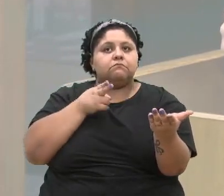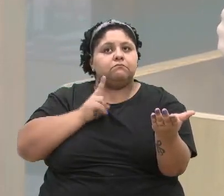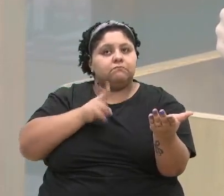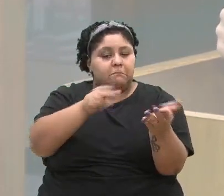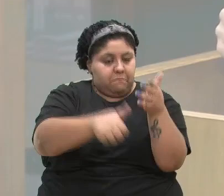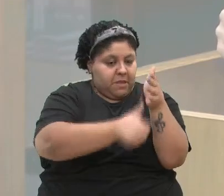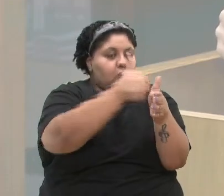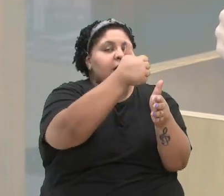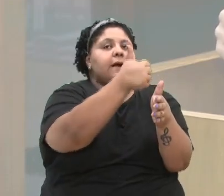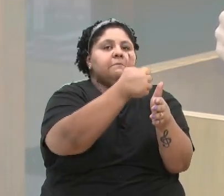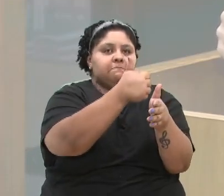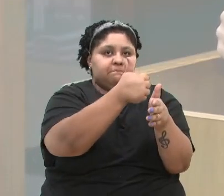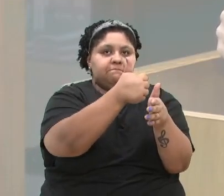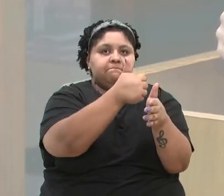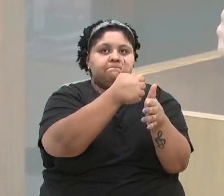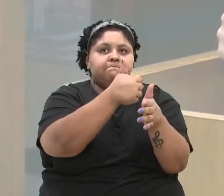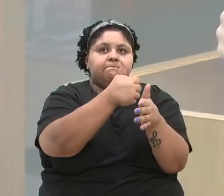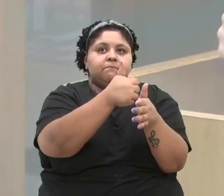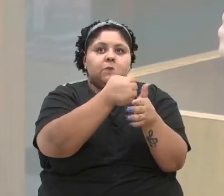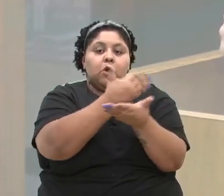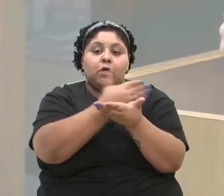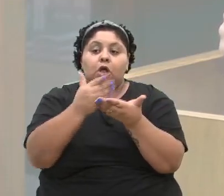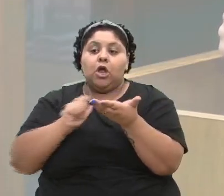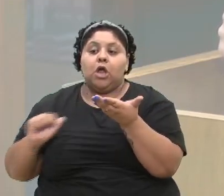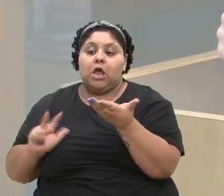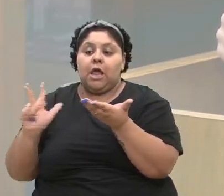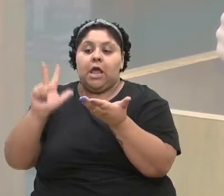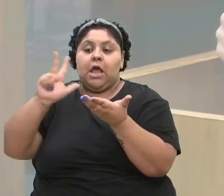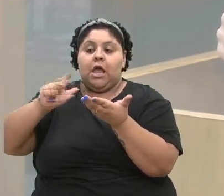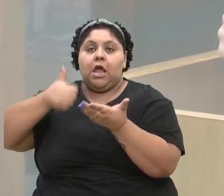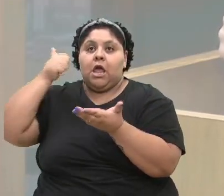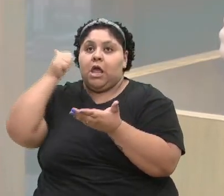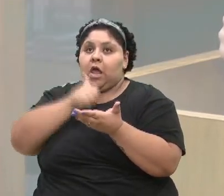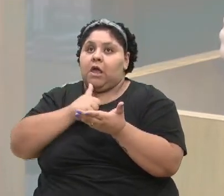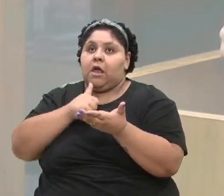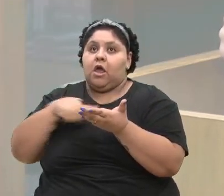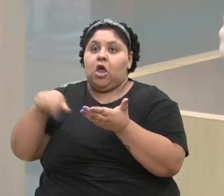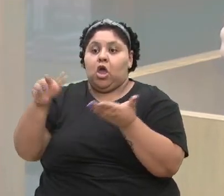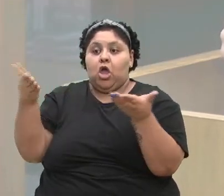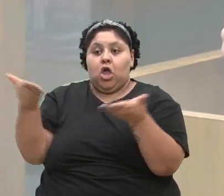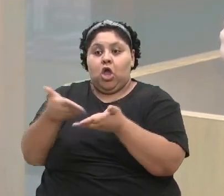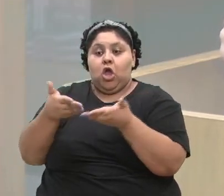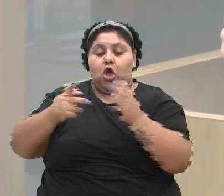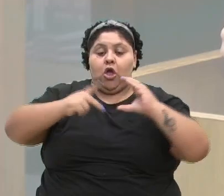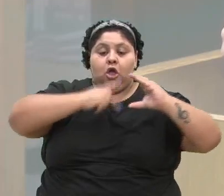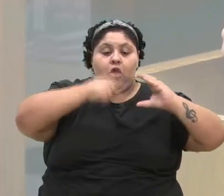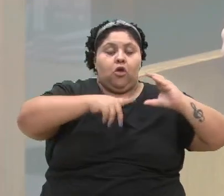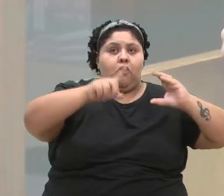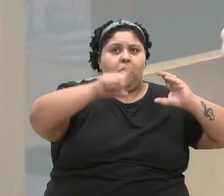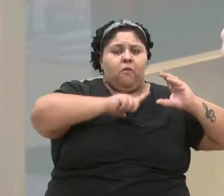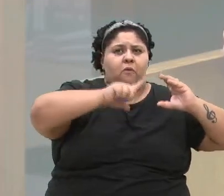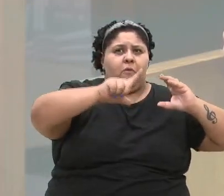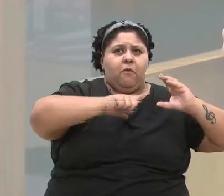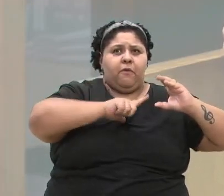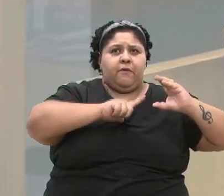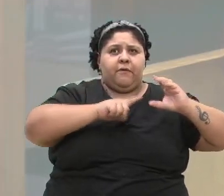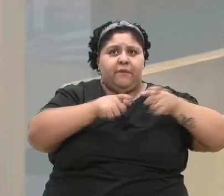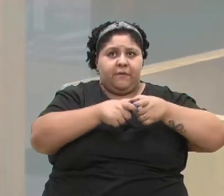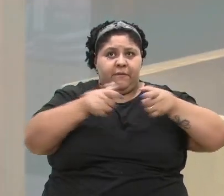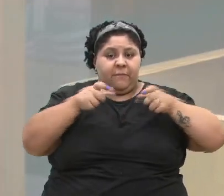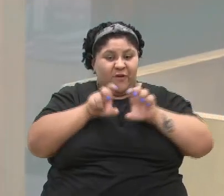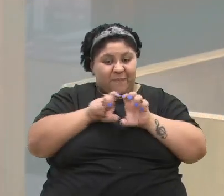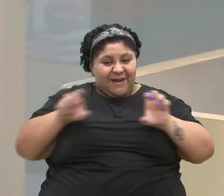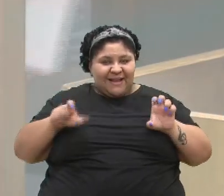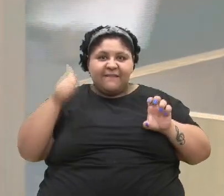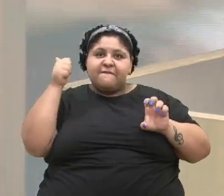gente melhorar. Porque fruto dessa valorização feminina é que hoje, na Câmara de Vereadores, nós temos a maior bancada